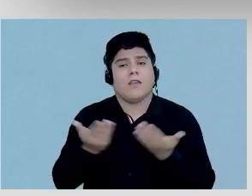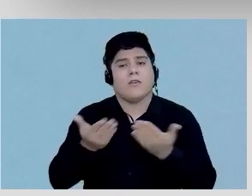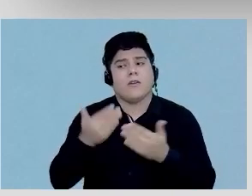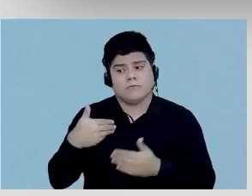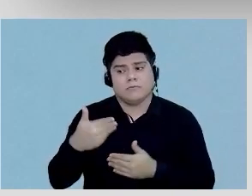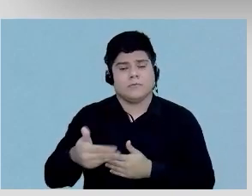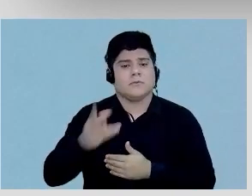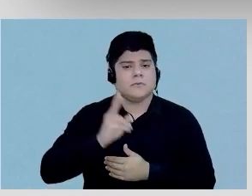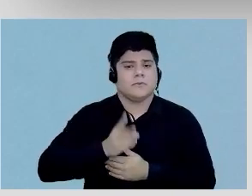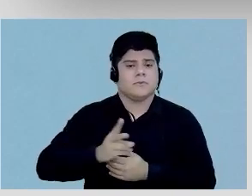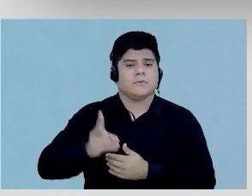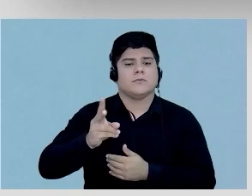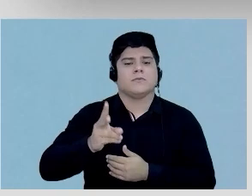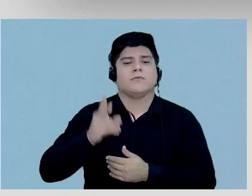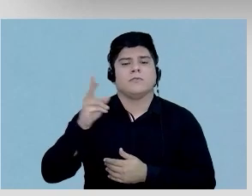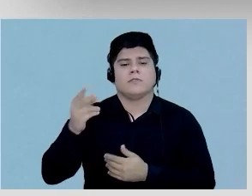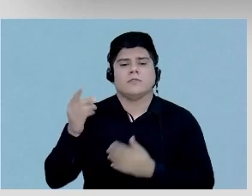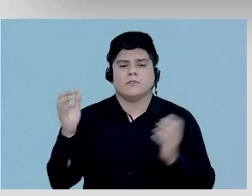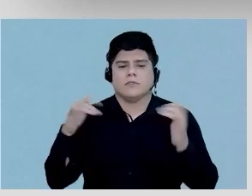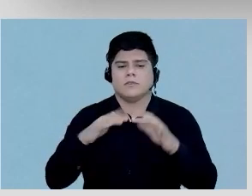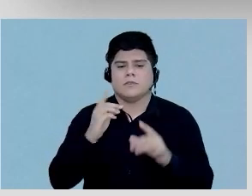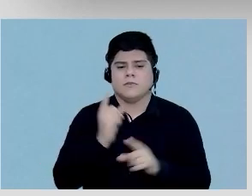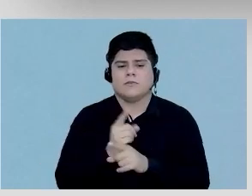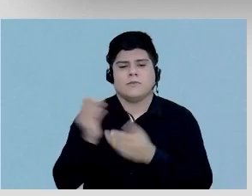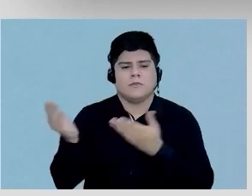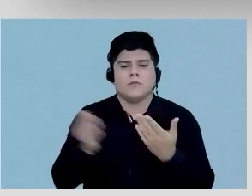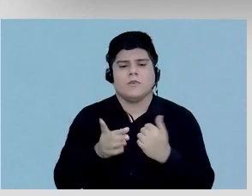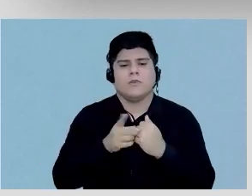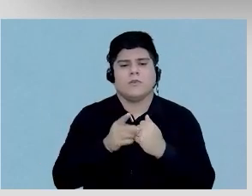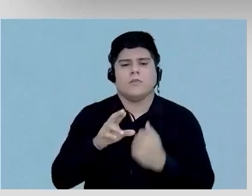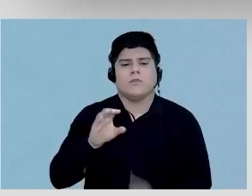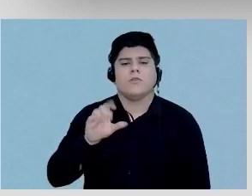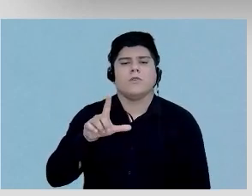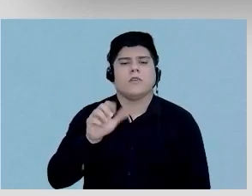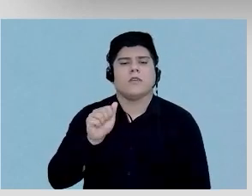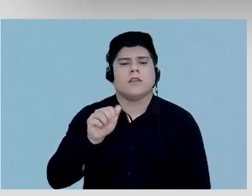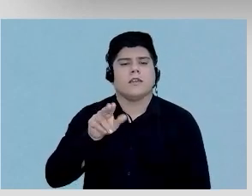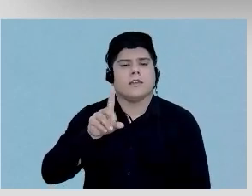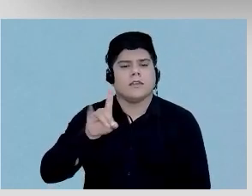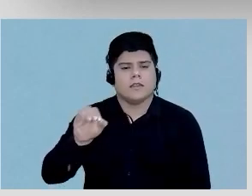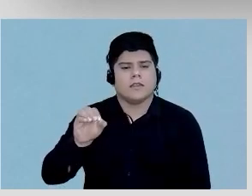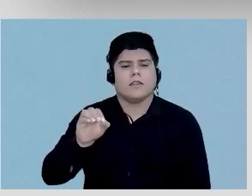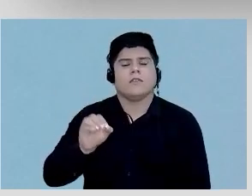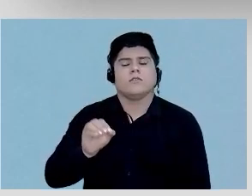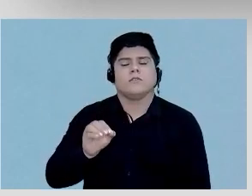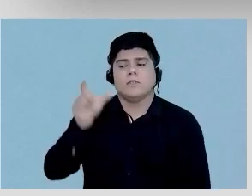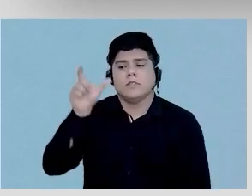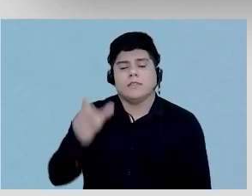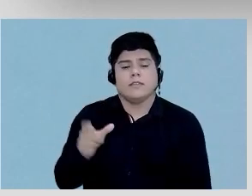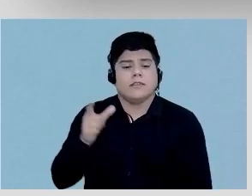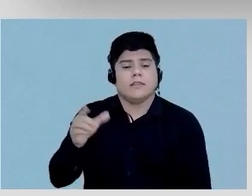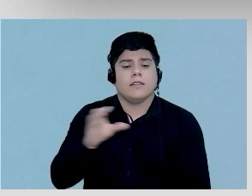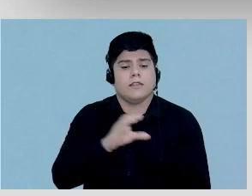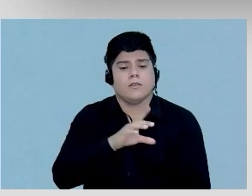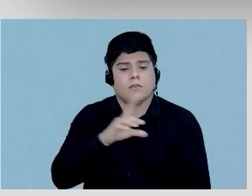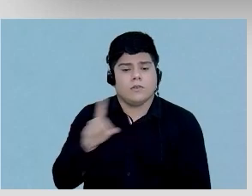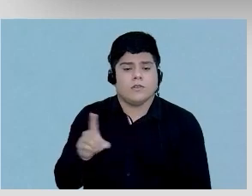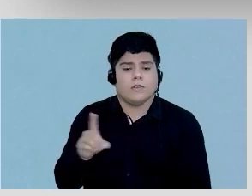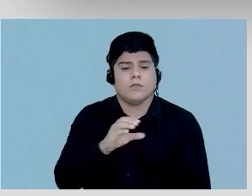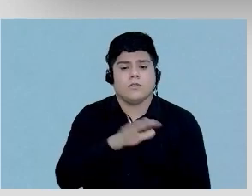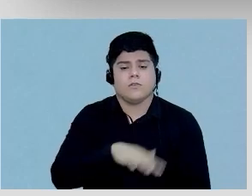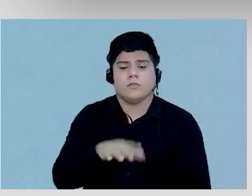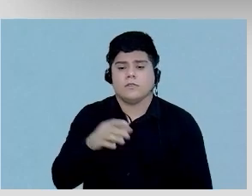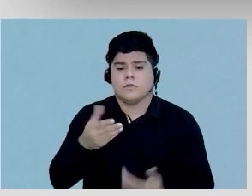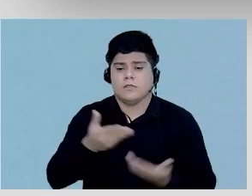sequência, então, a esse nosso encontro, chamando o doutor Cláudio Tinoco Mesquita. O doutor Cláudio é coordenador do Serviço de